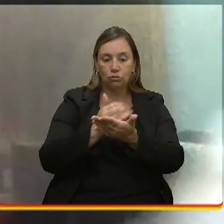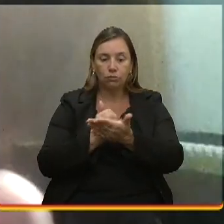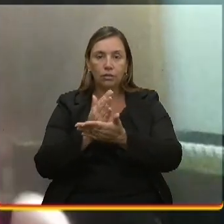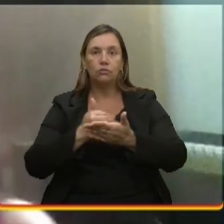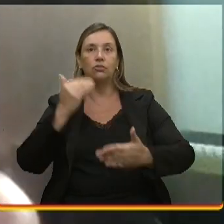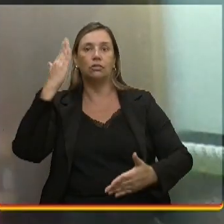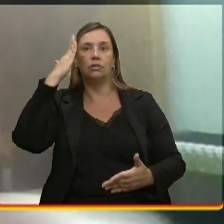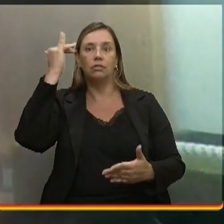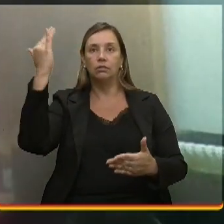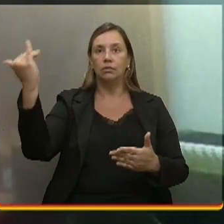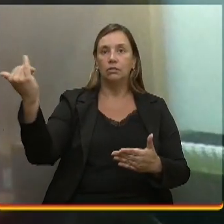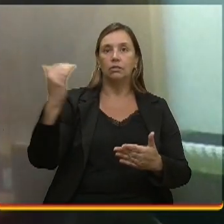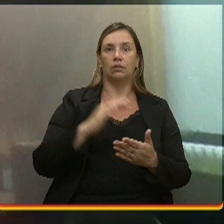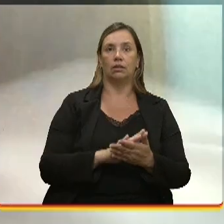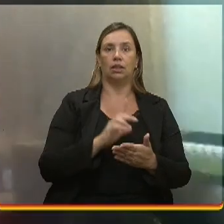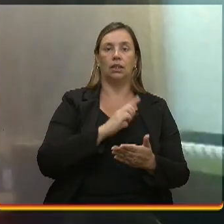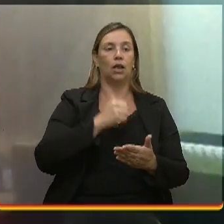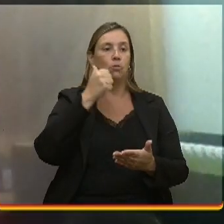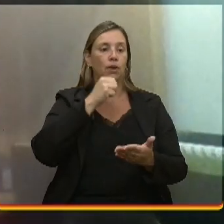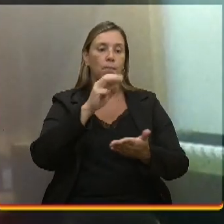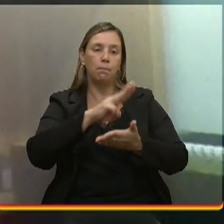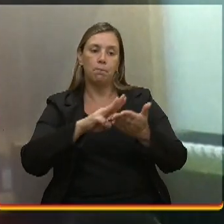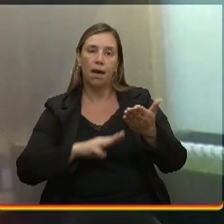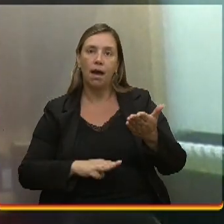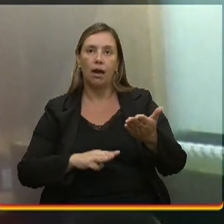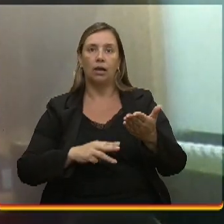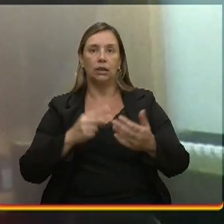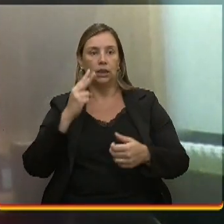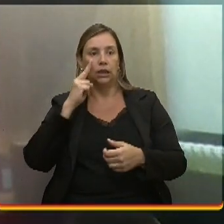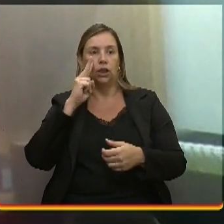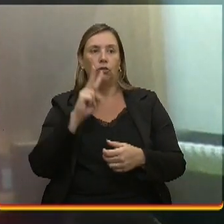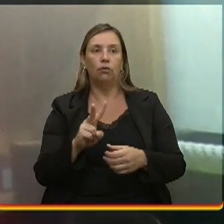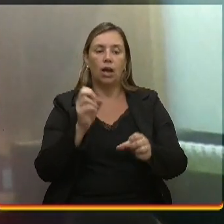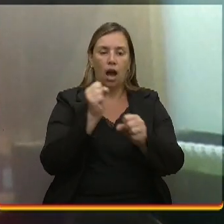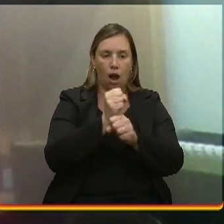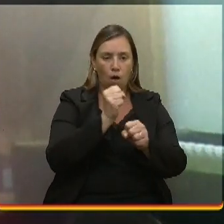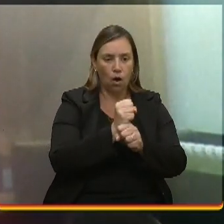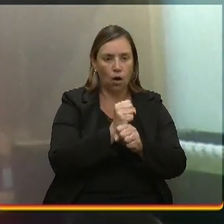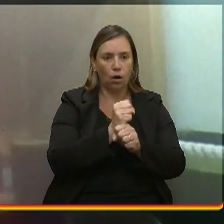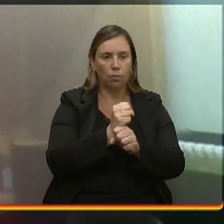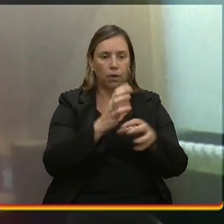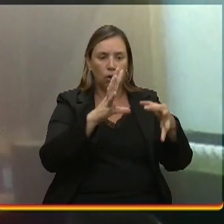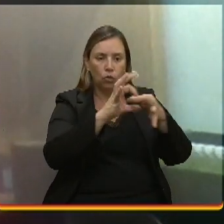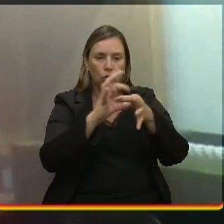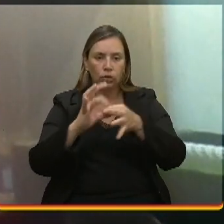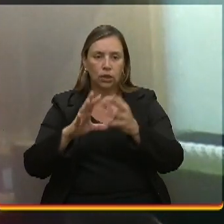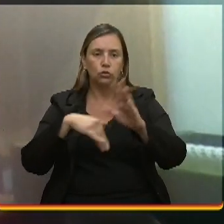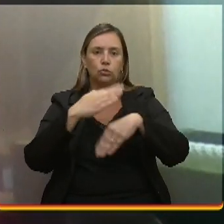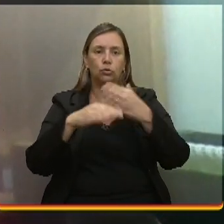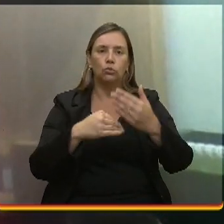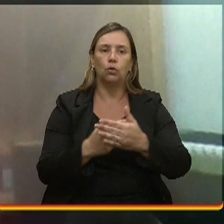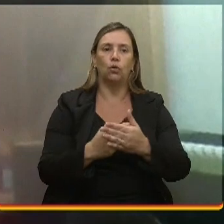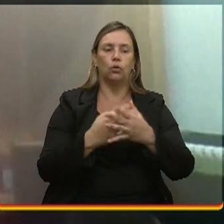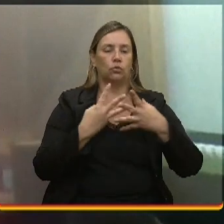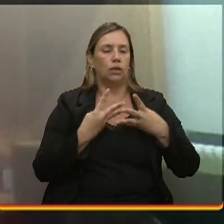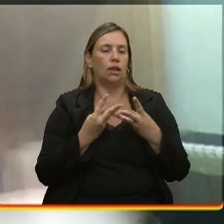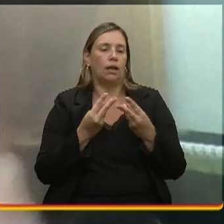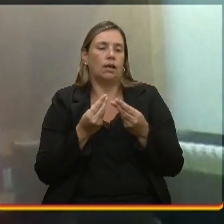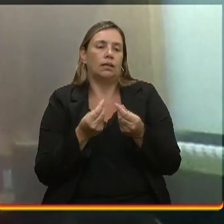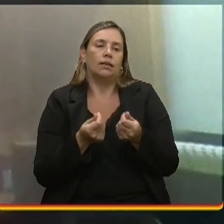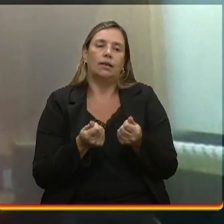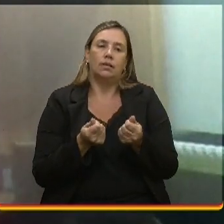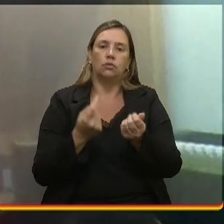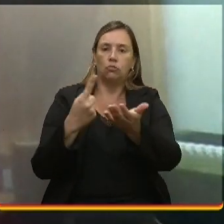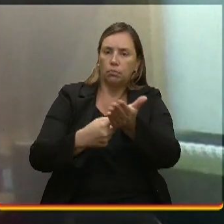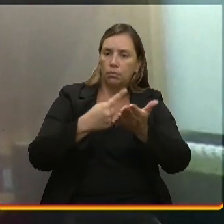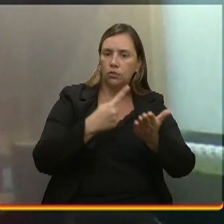outro tem o método, tem aquela questão de ela enxergar a obra no contexto todo. A delicadeza, o comprometimento. Isso é necessário